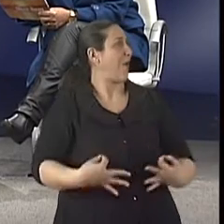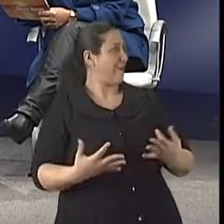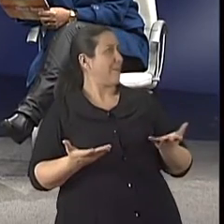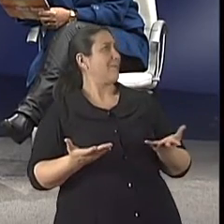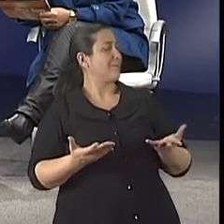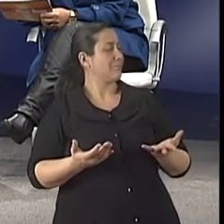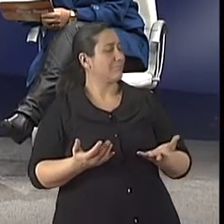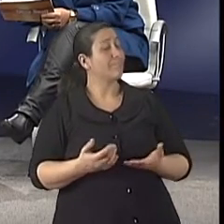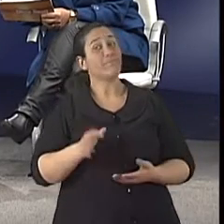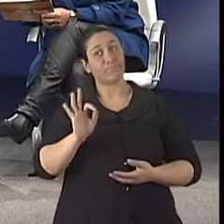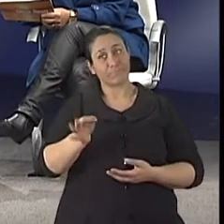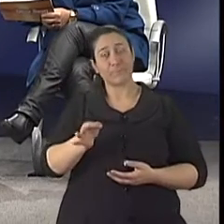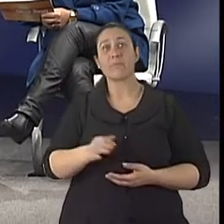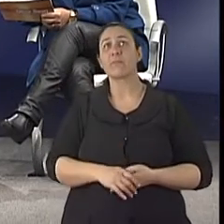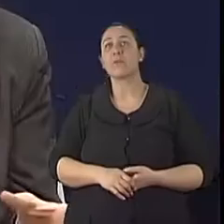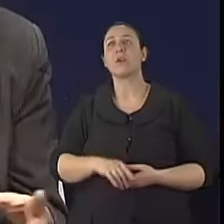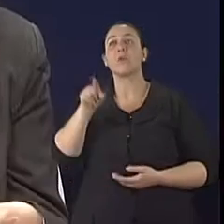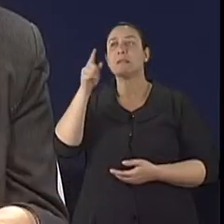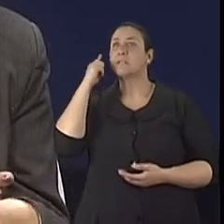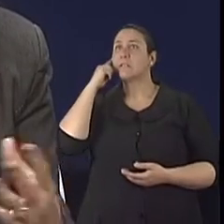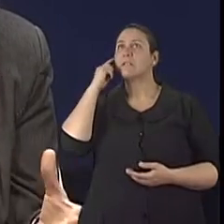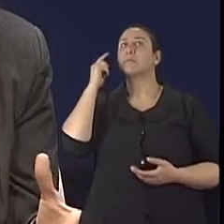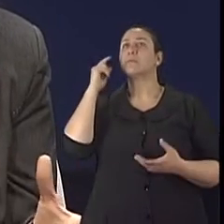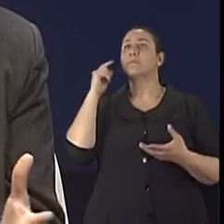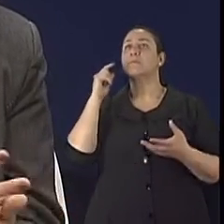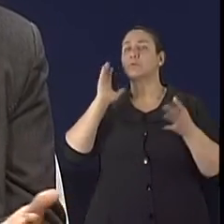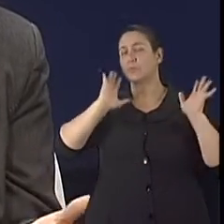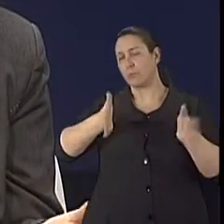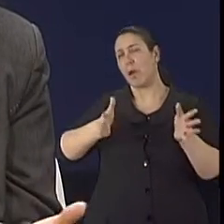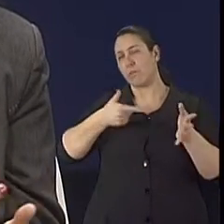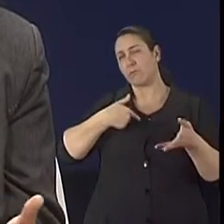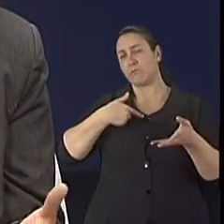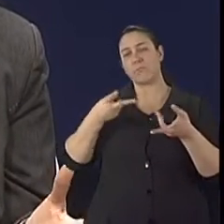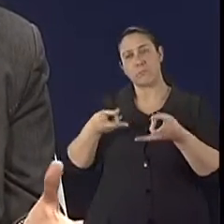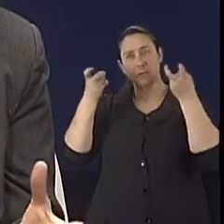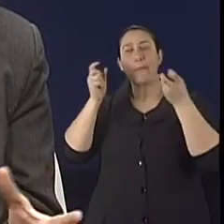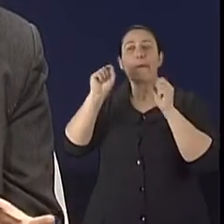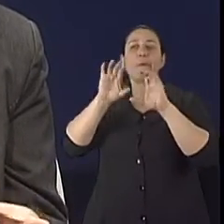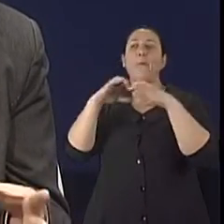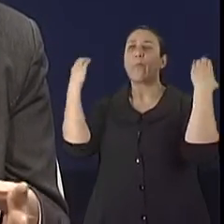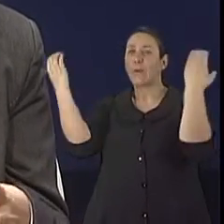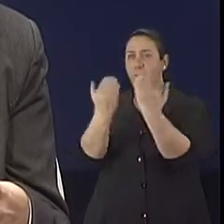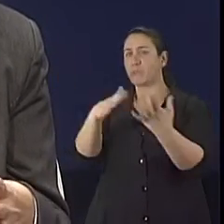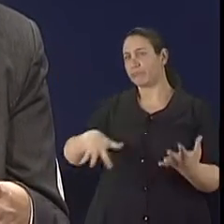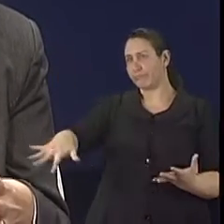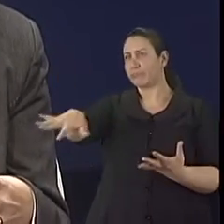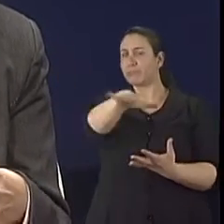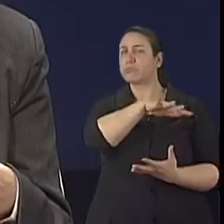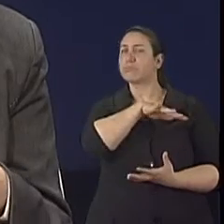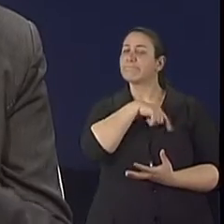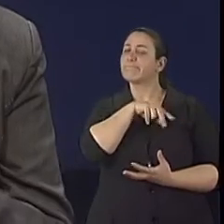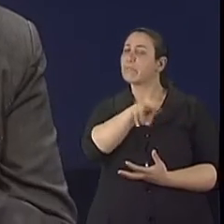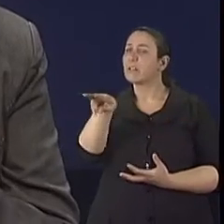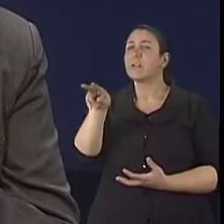Então, dentro desse aspecto, vendo essa questão que acontece na comunidade, o foco